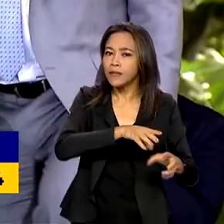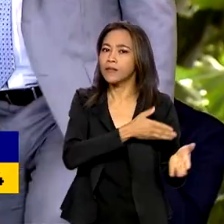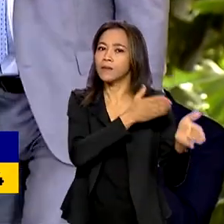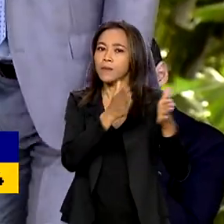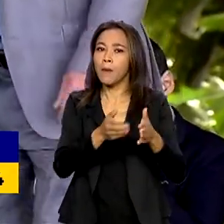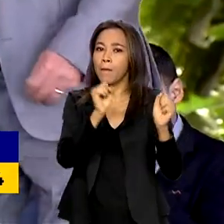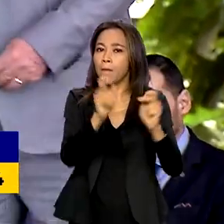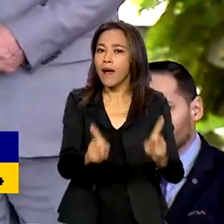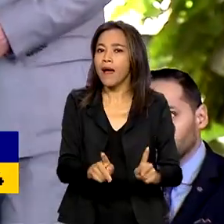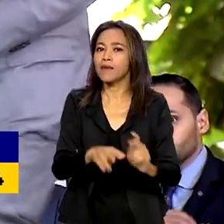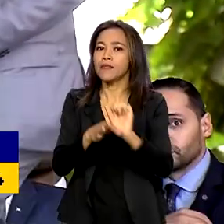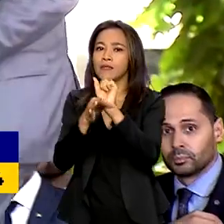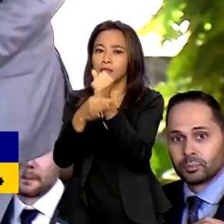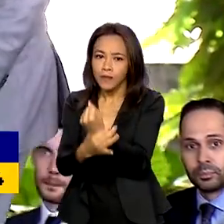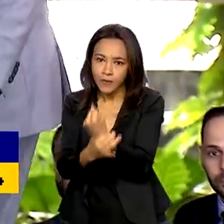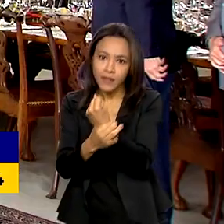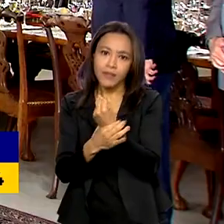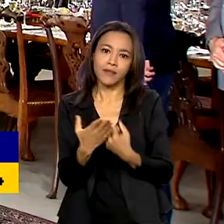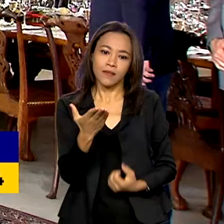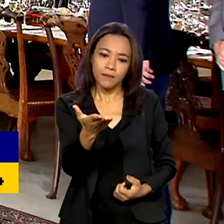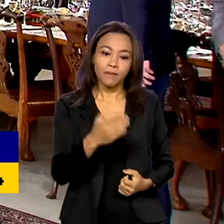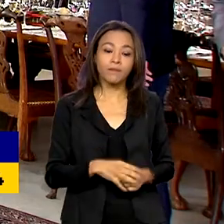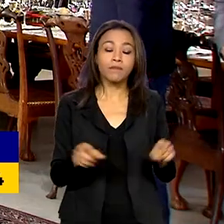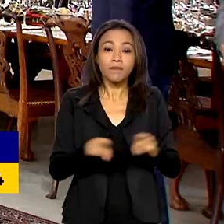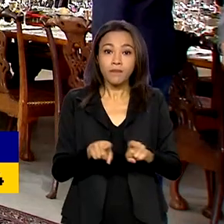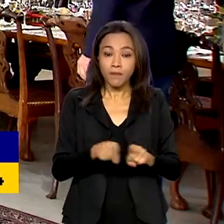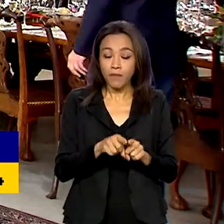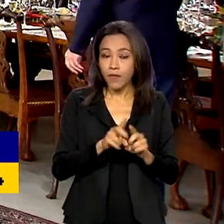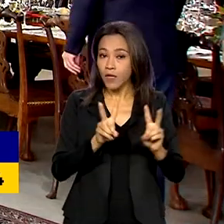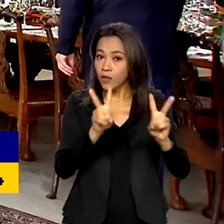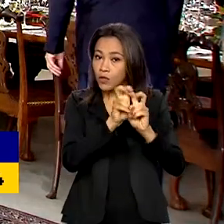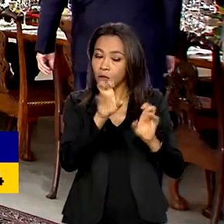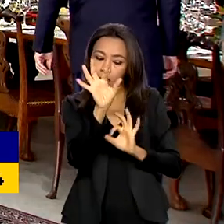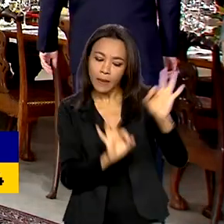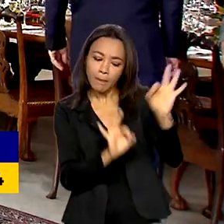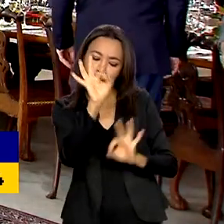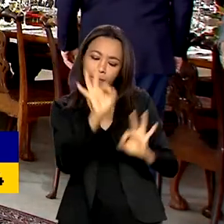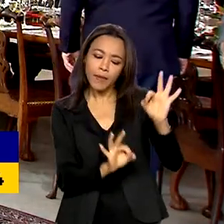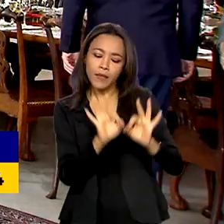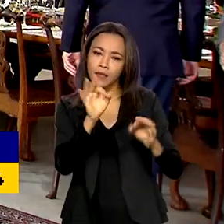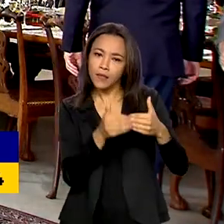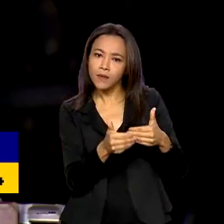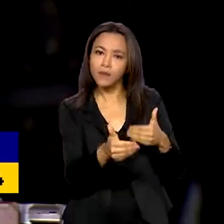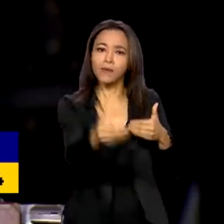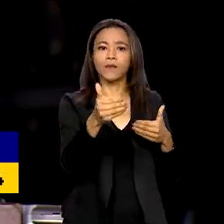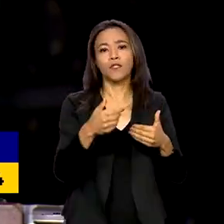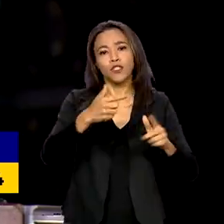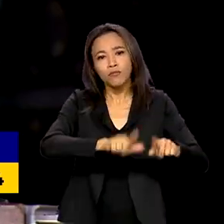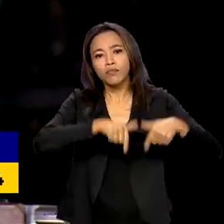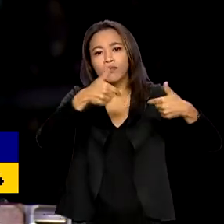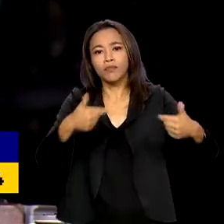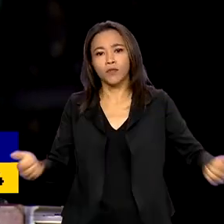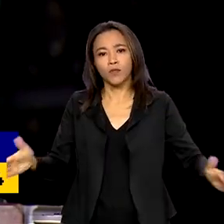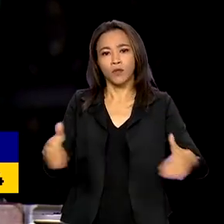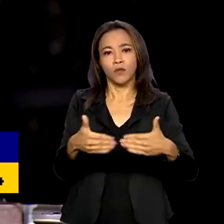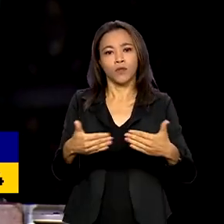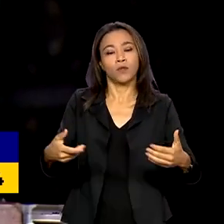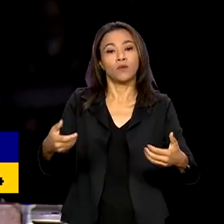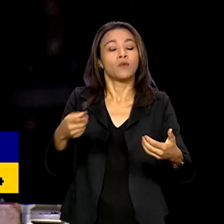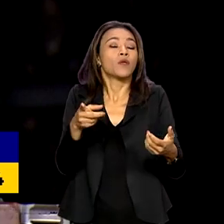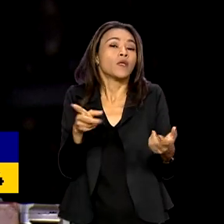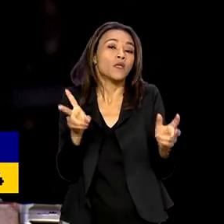paz e segurança no Atlântico Sul e sobre planos para novas iniciativas em conjunto, como em tecnologia,